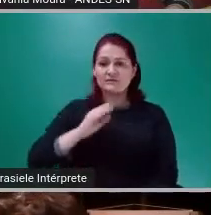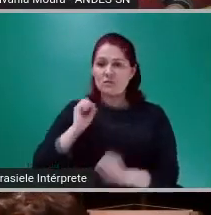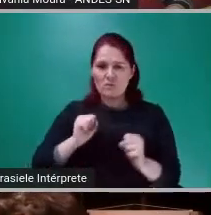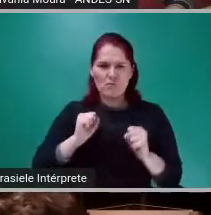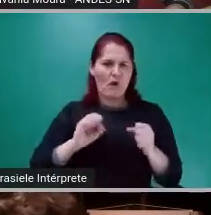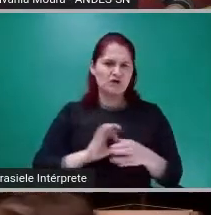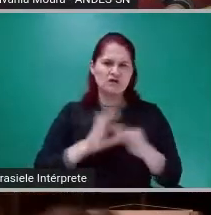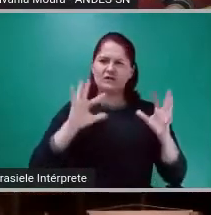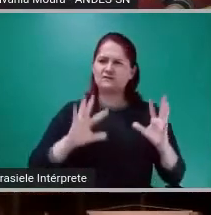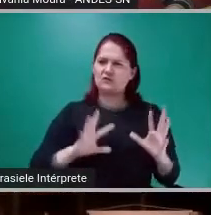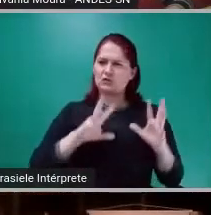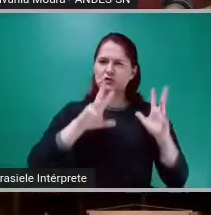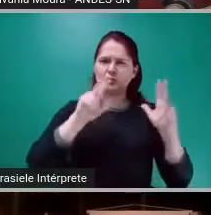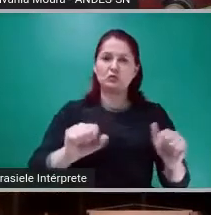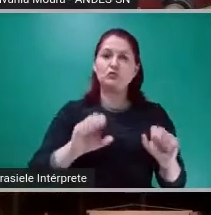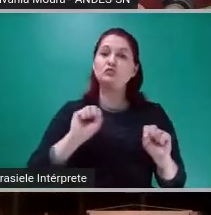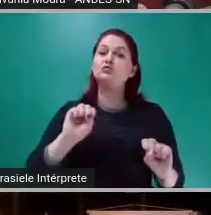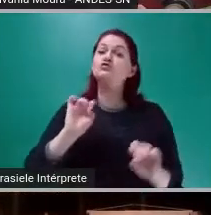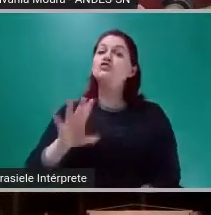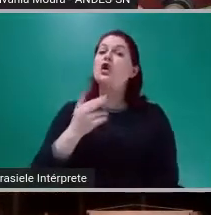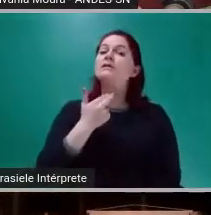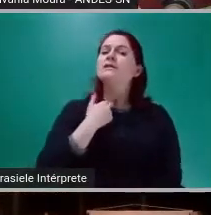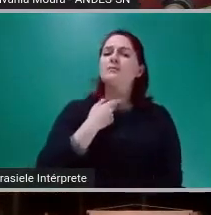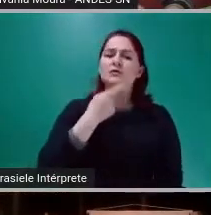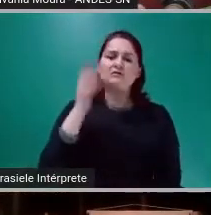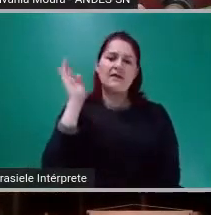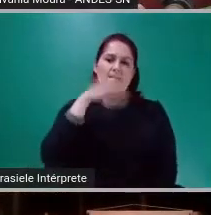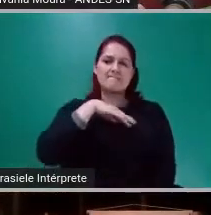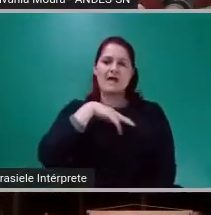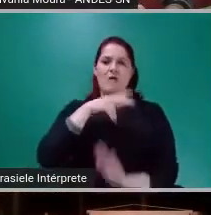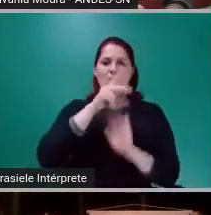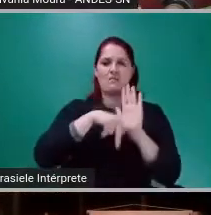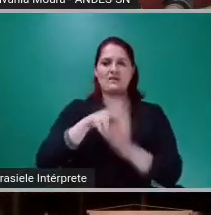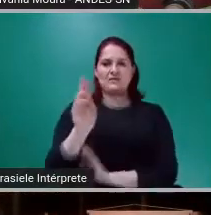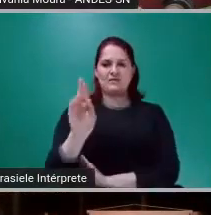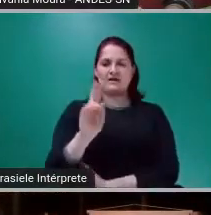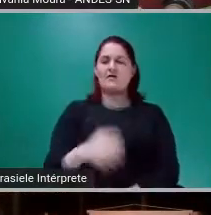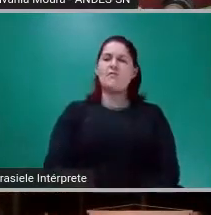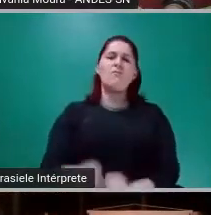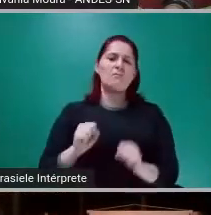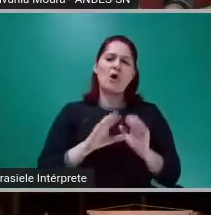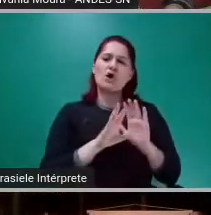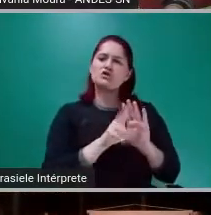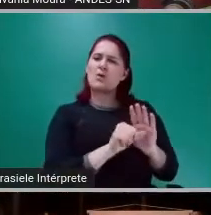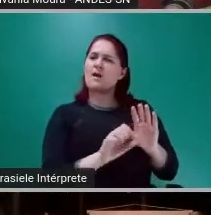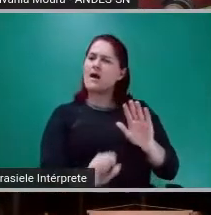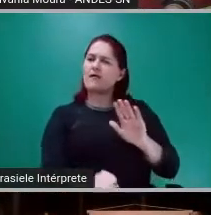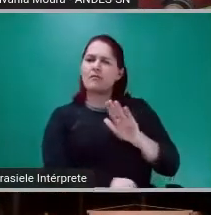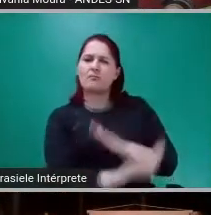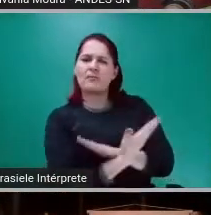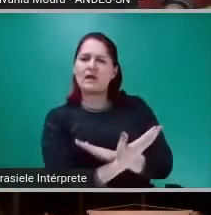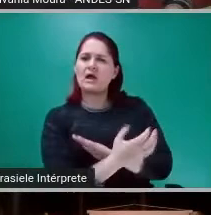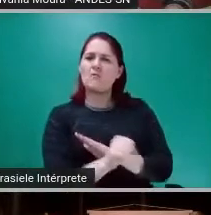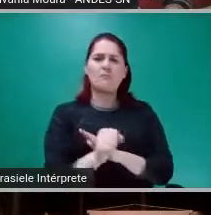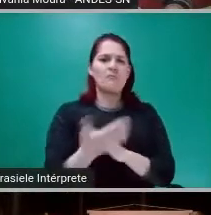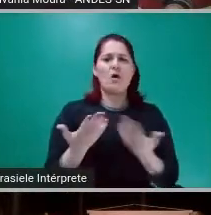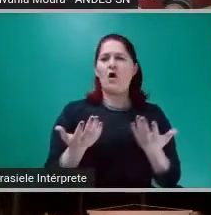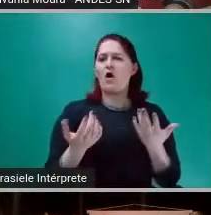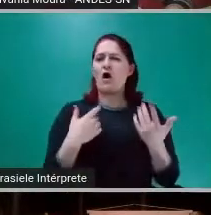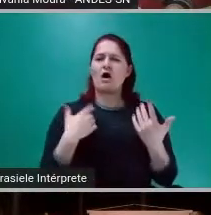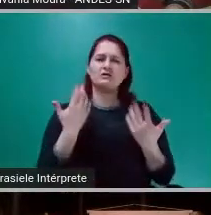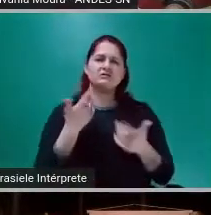Pode roubar, pode não roubar, pode ser miliciano, se também não quiser ser, pode até talvez não ser.